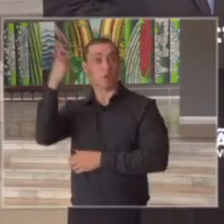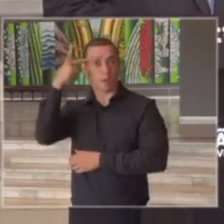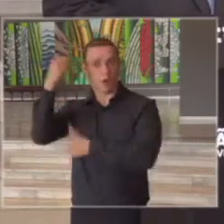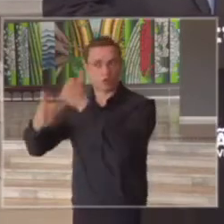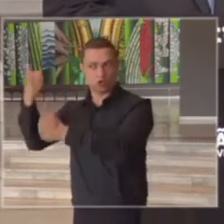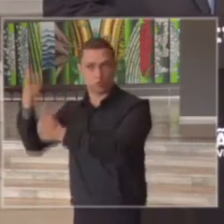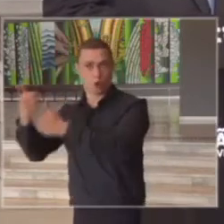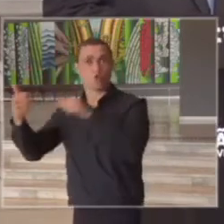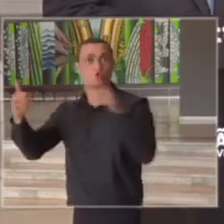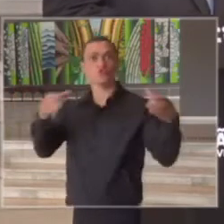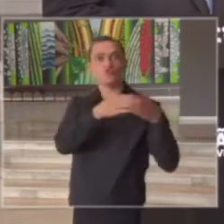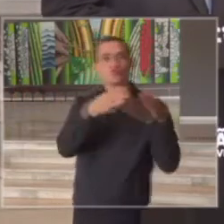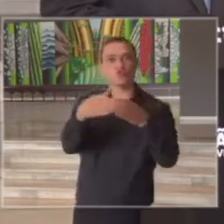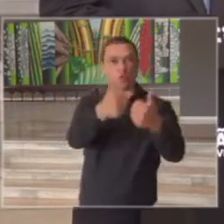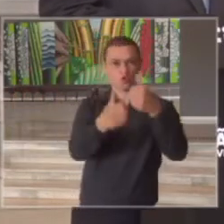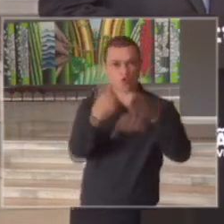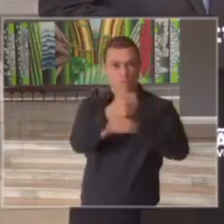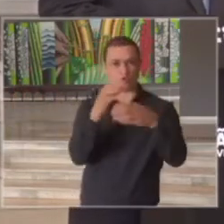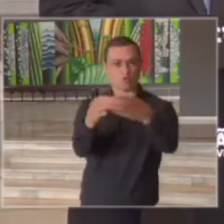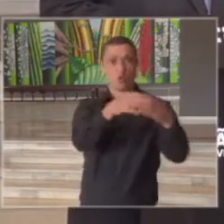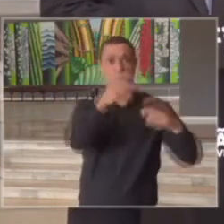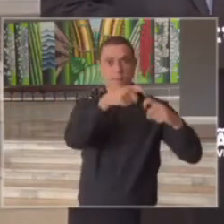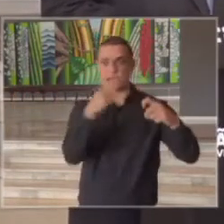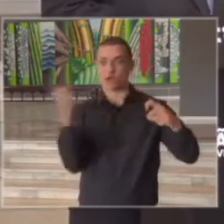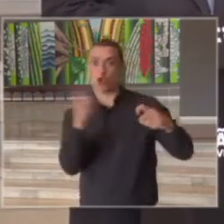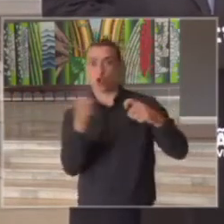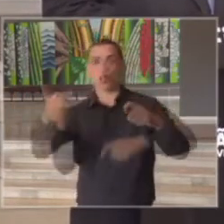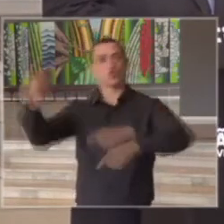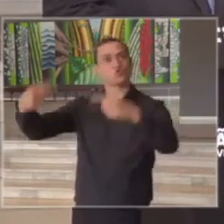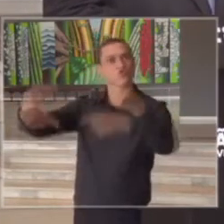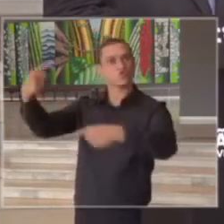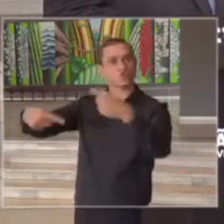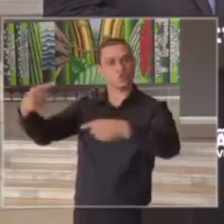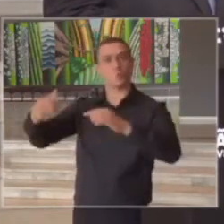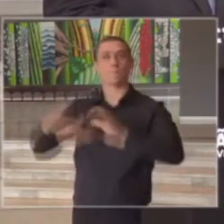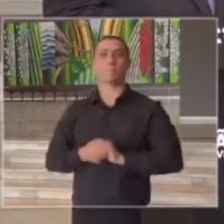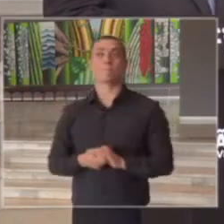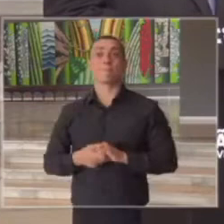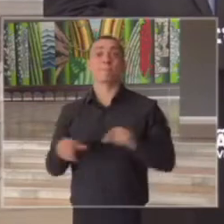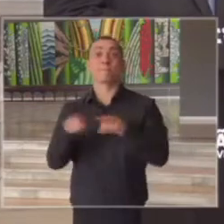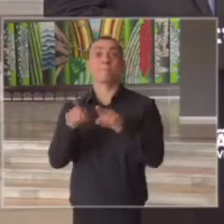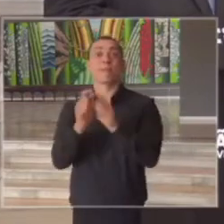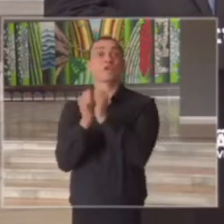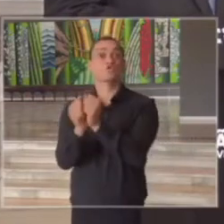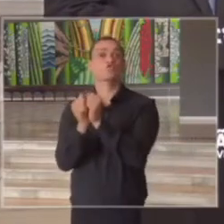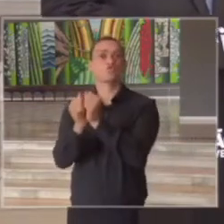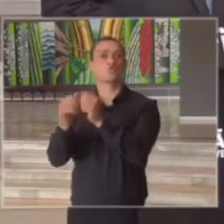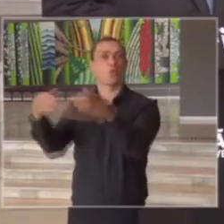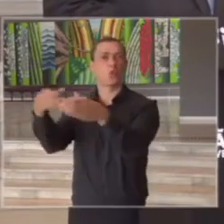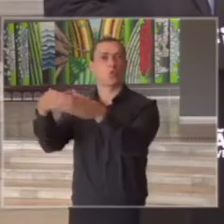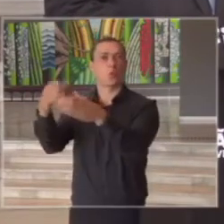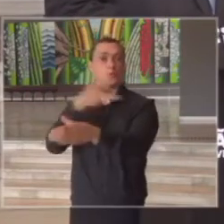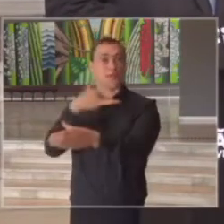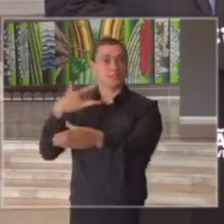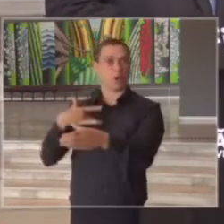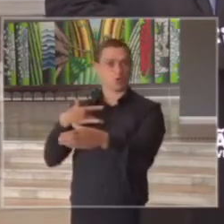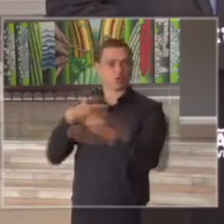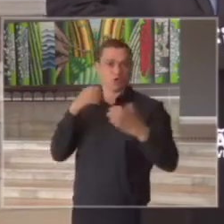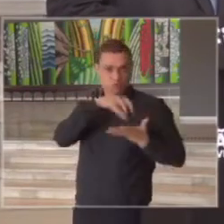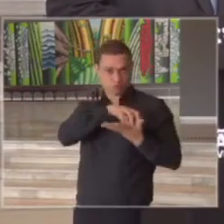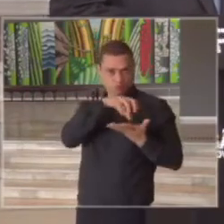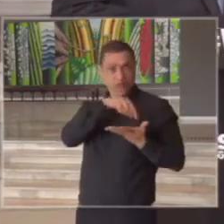com os departamentos médicos dos clubes e com o comitê de saúde do centro de